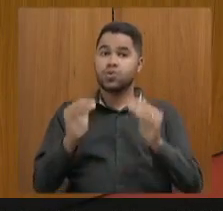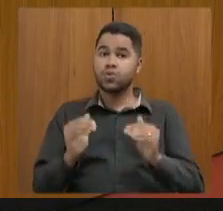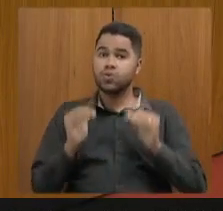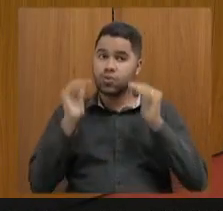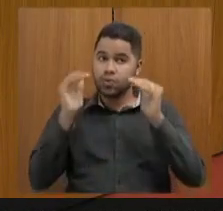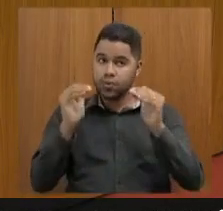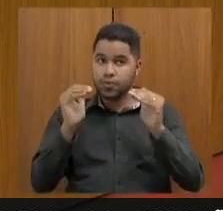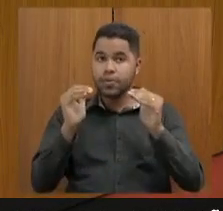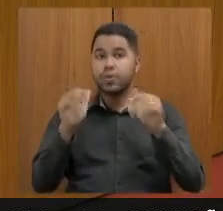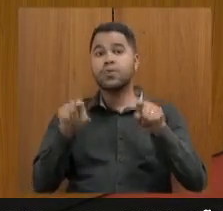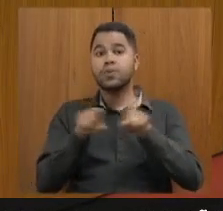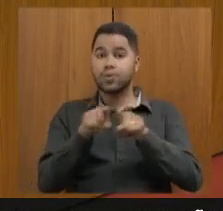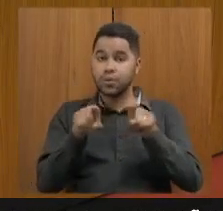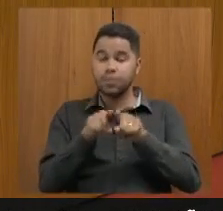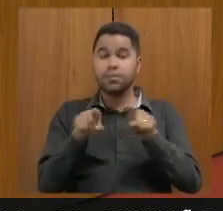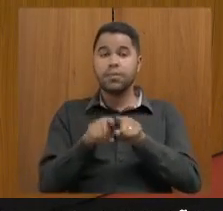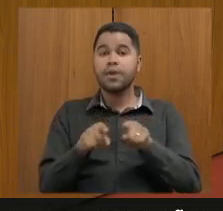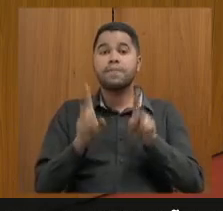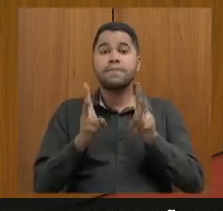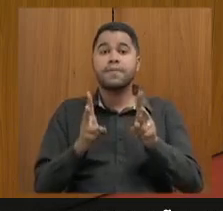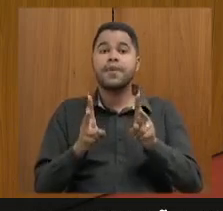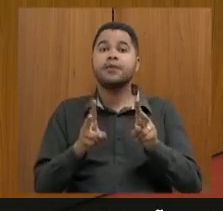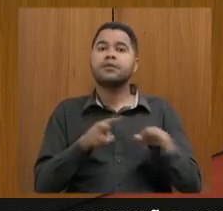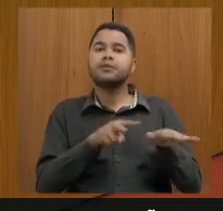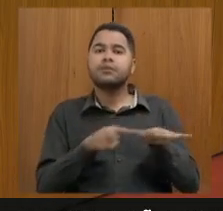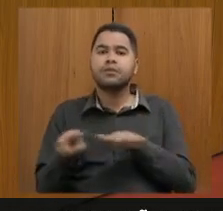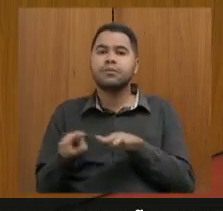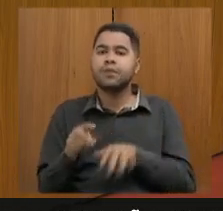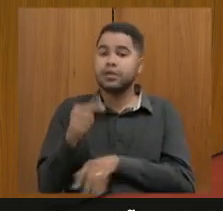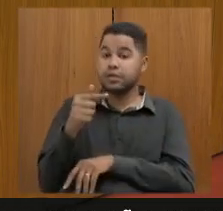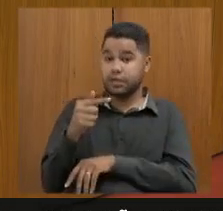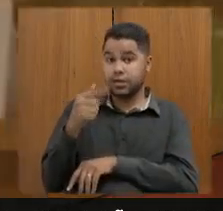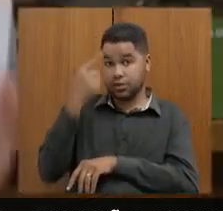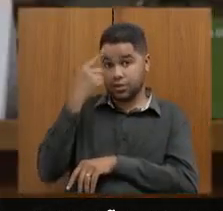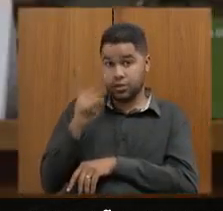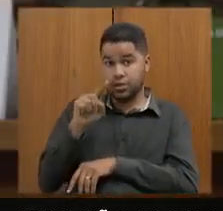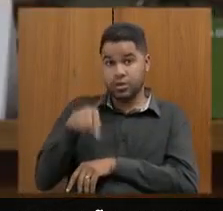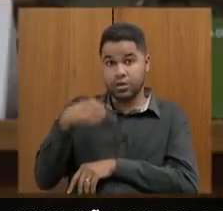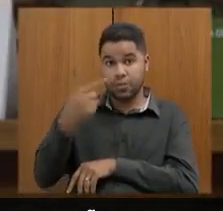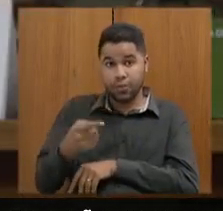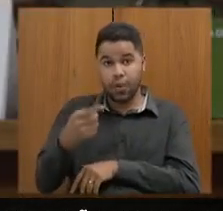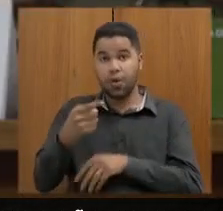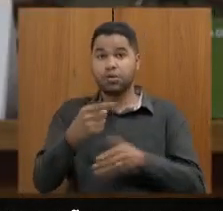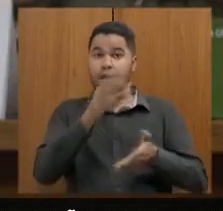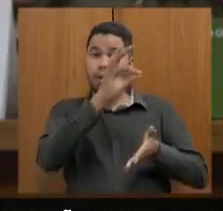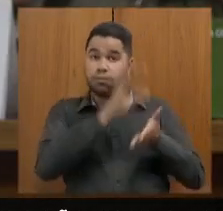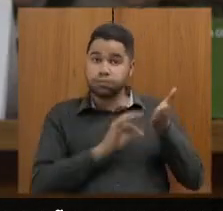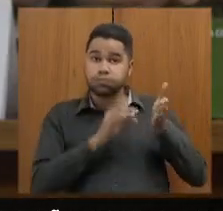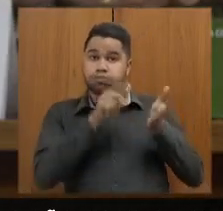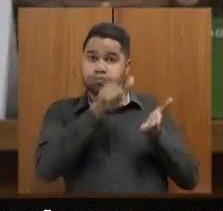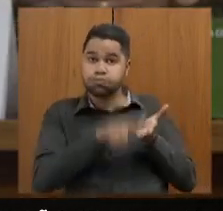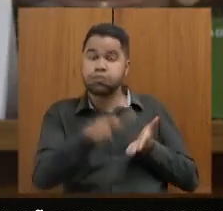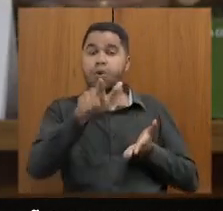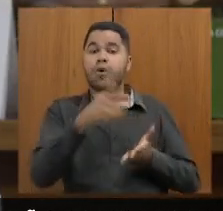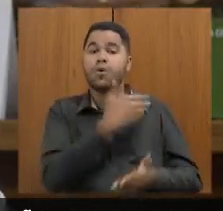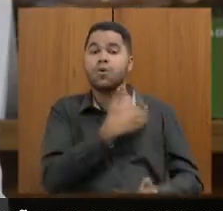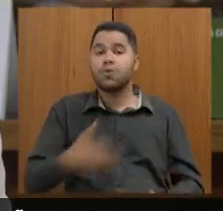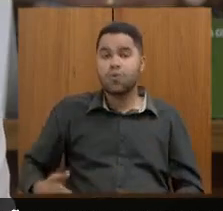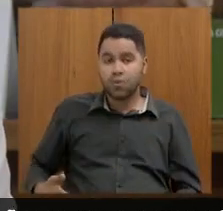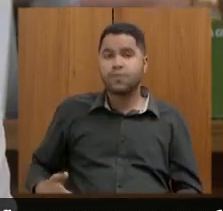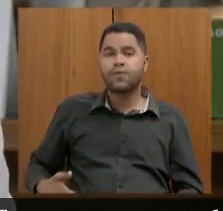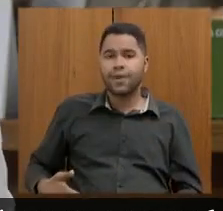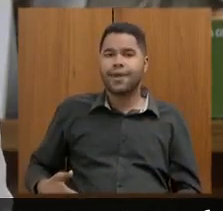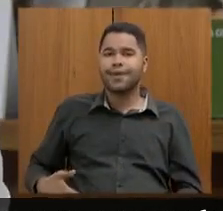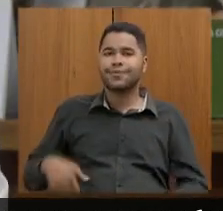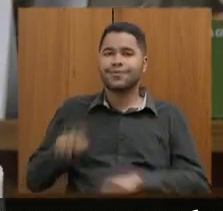presidente. E, na mesma semana, menos de sete dias depois em que o acordo não foi publicado, o governo do Estado, a partir da